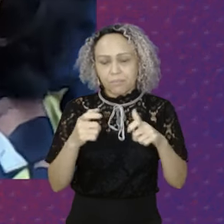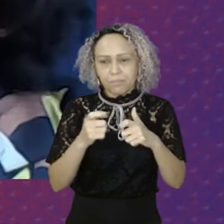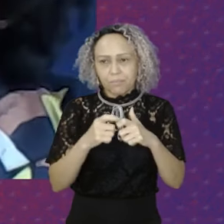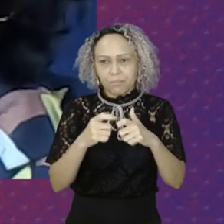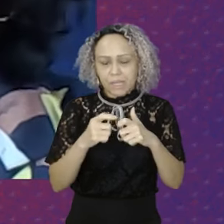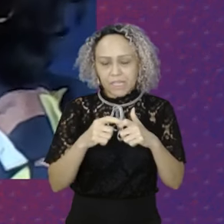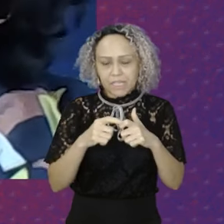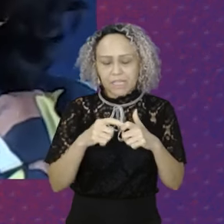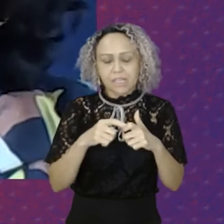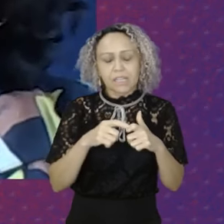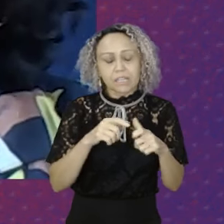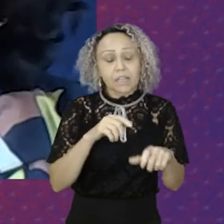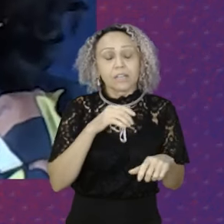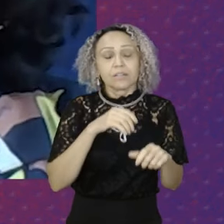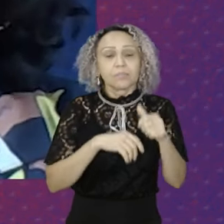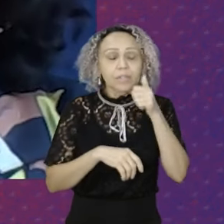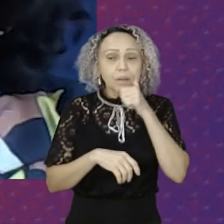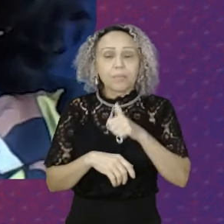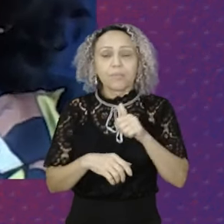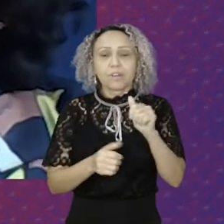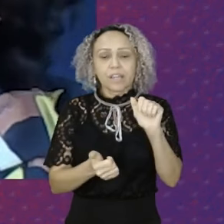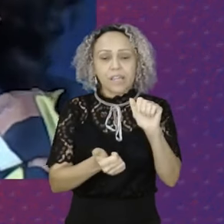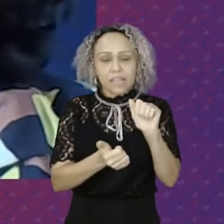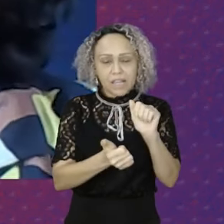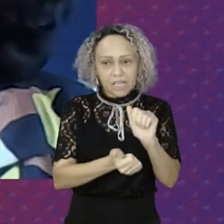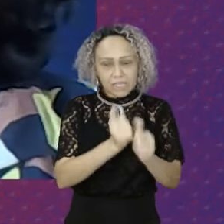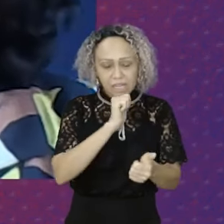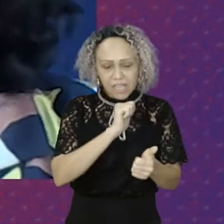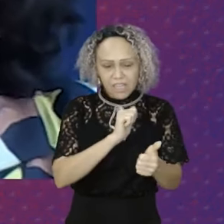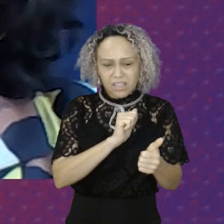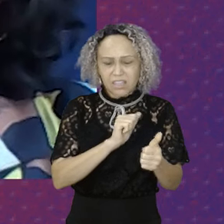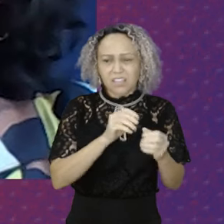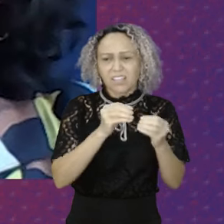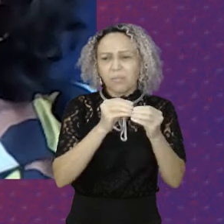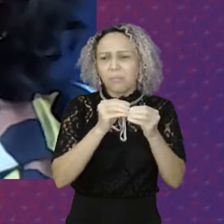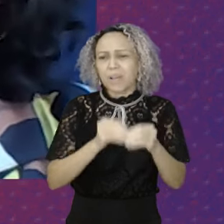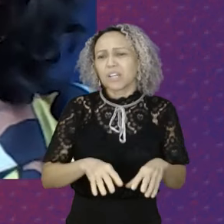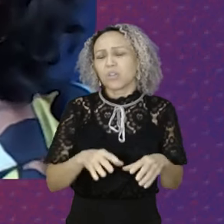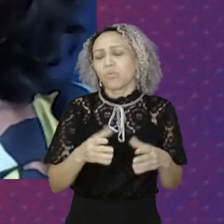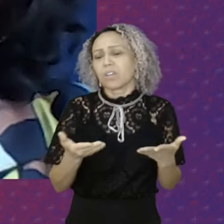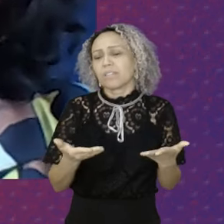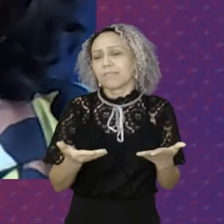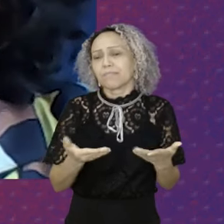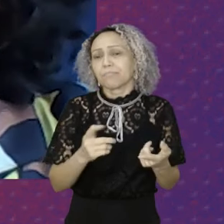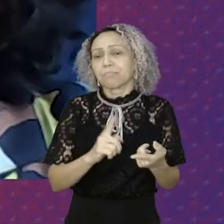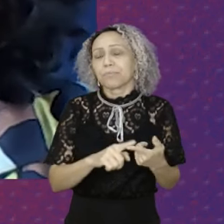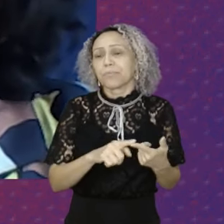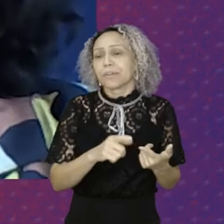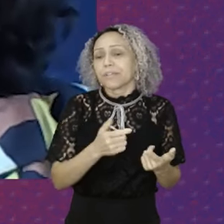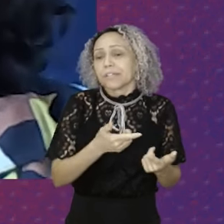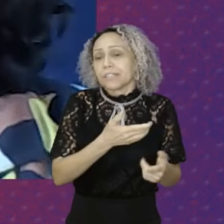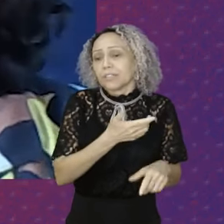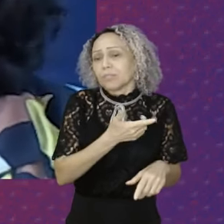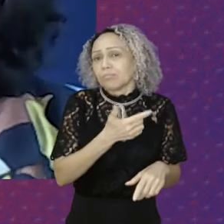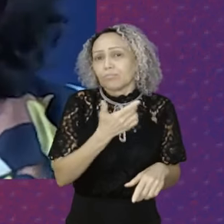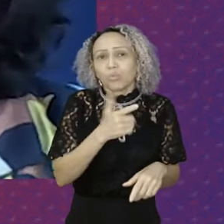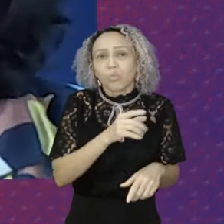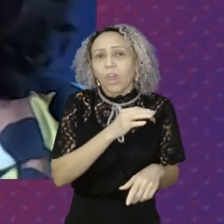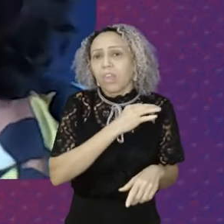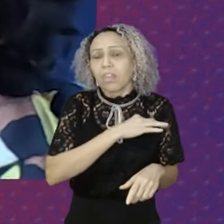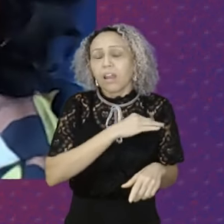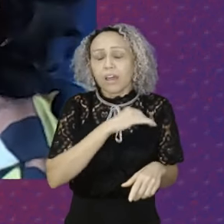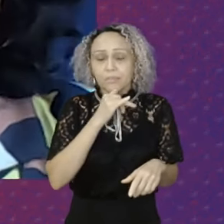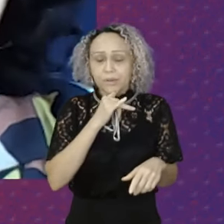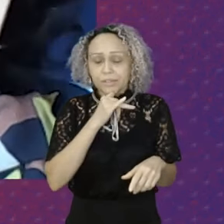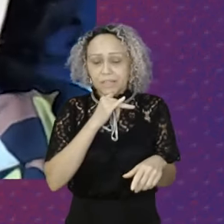muito Prejudicadas As nossas Atletas Porque Elas não tem Alternativa De renda Quando